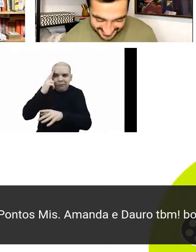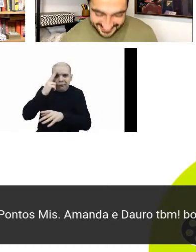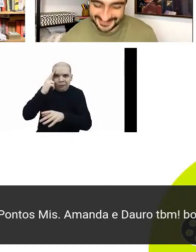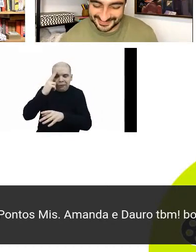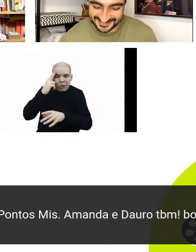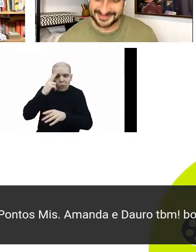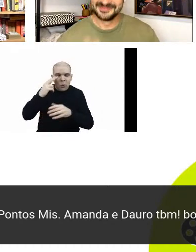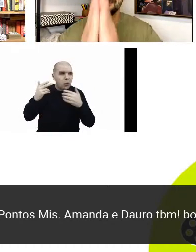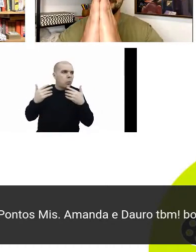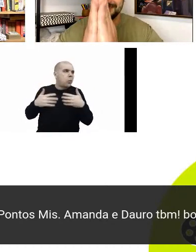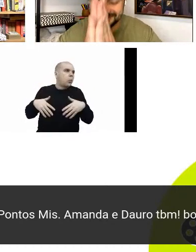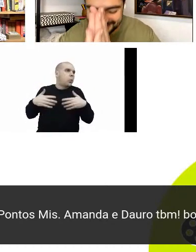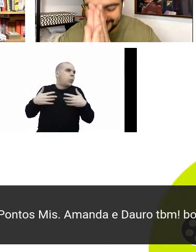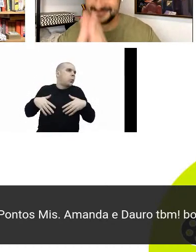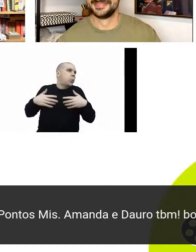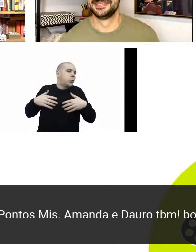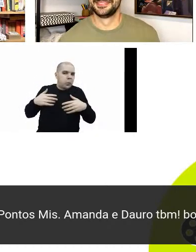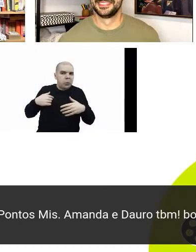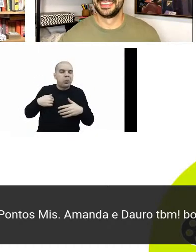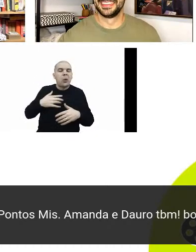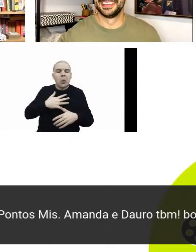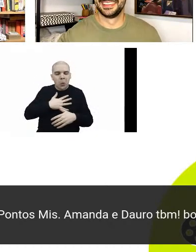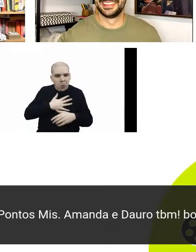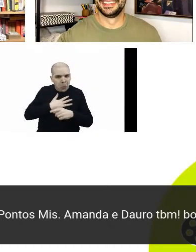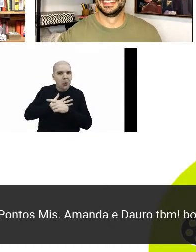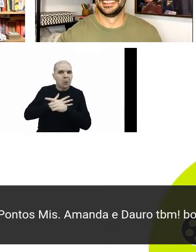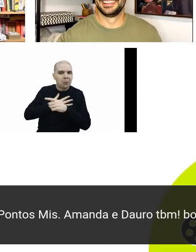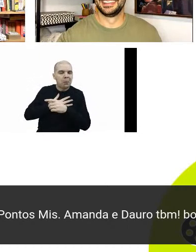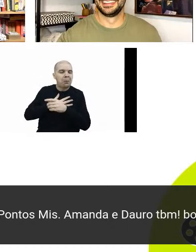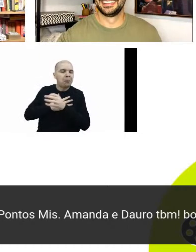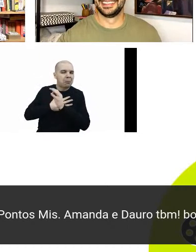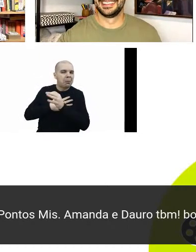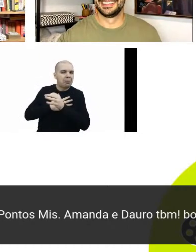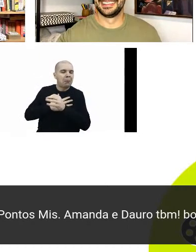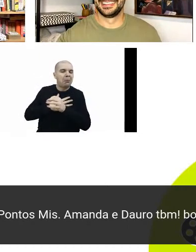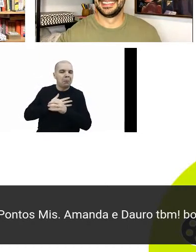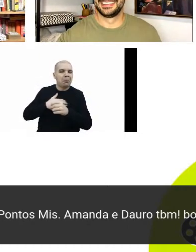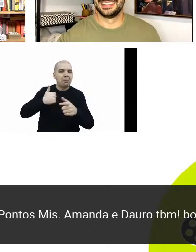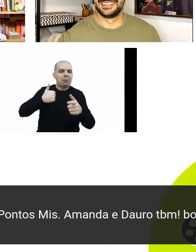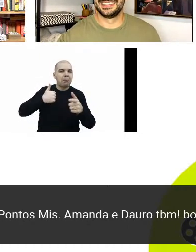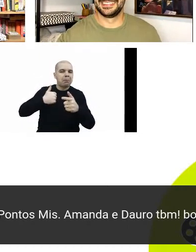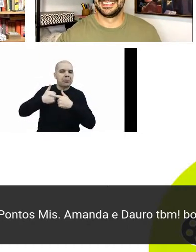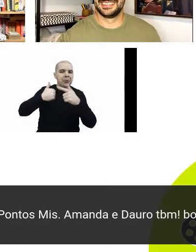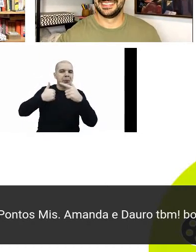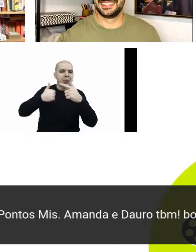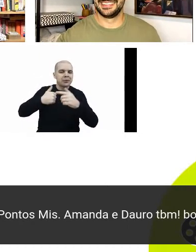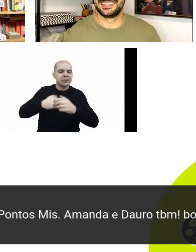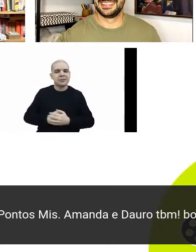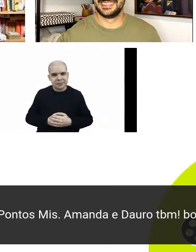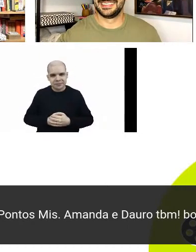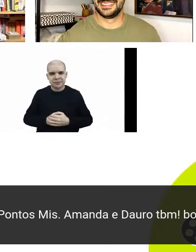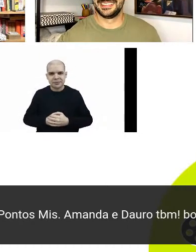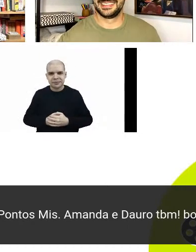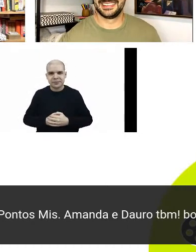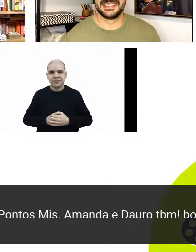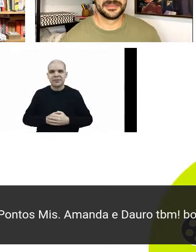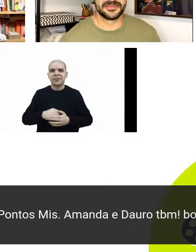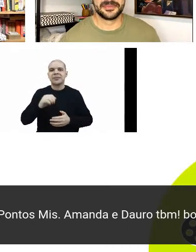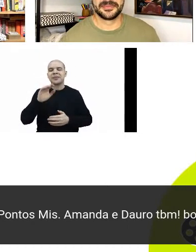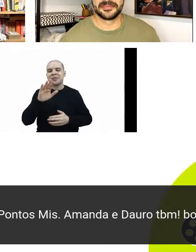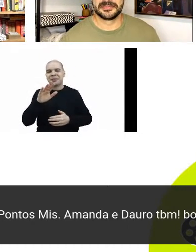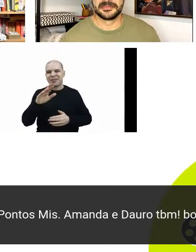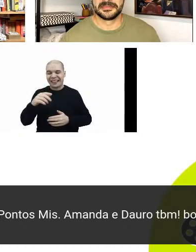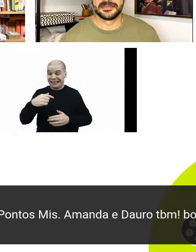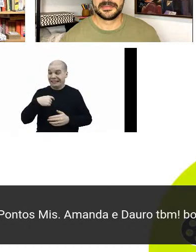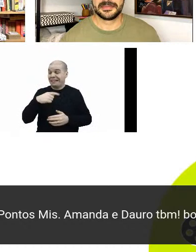preferidos entre todos. Mas antes de eu fazer essa indicação, ô Márcio, eu estou congelando aqui, eu acho que a Juliana